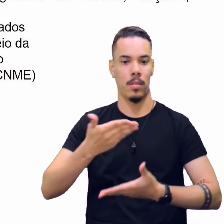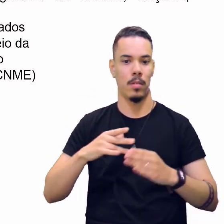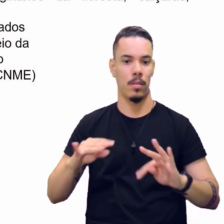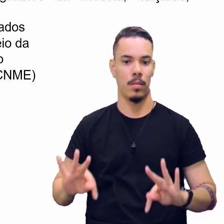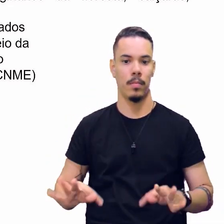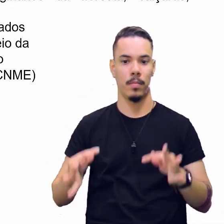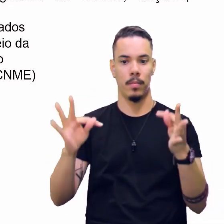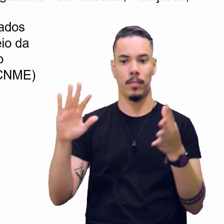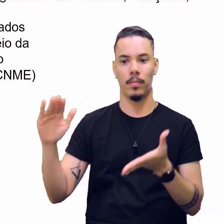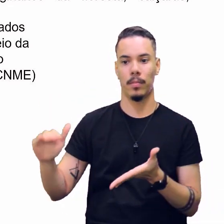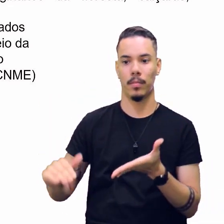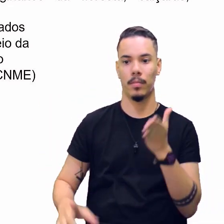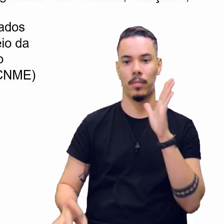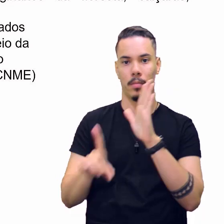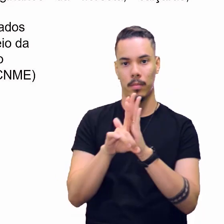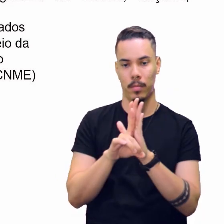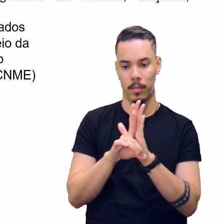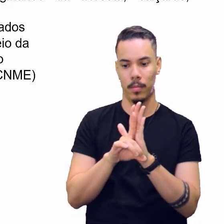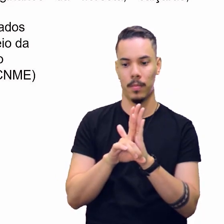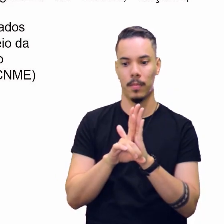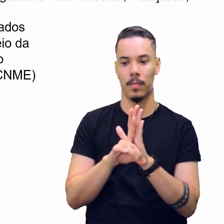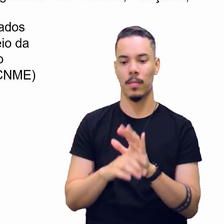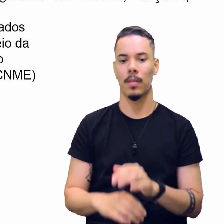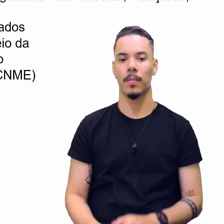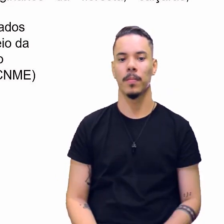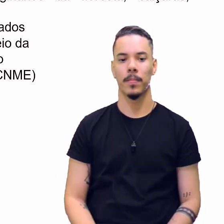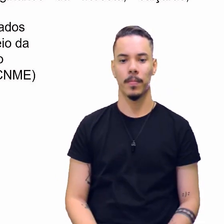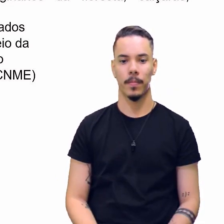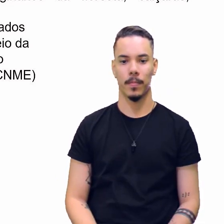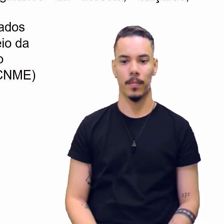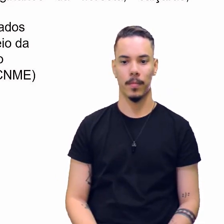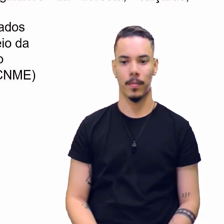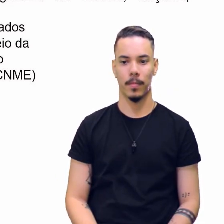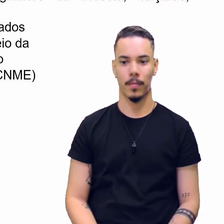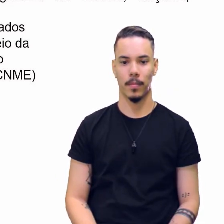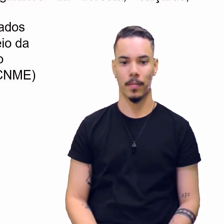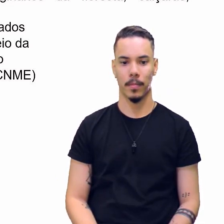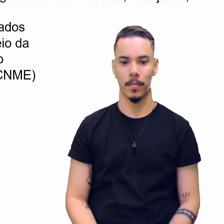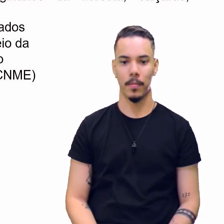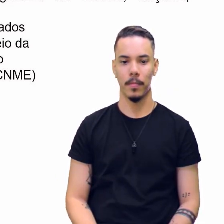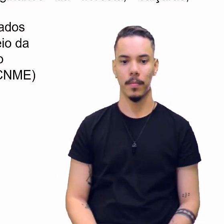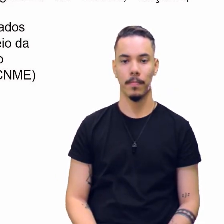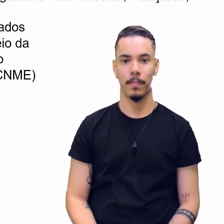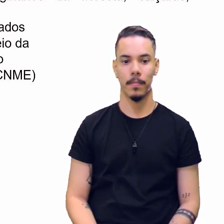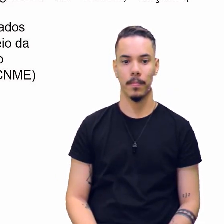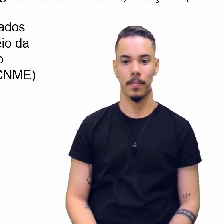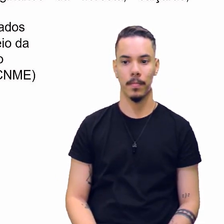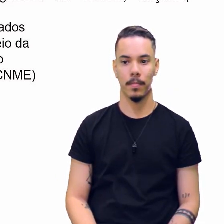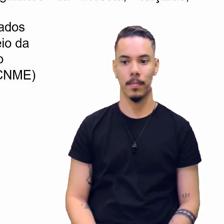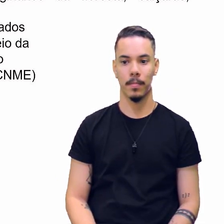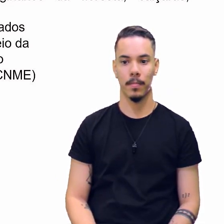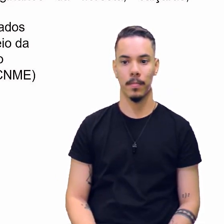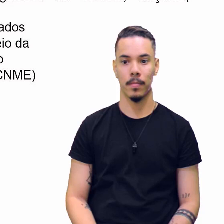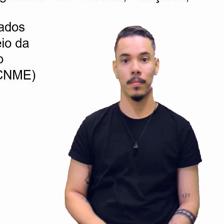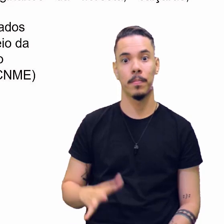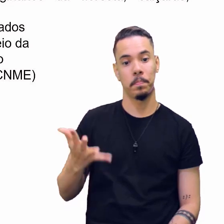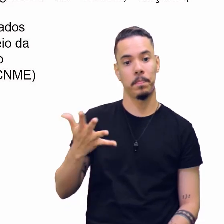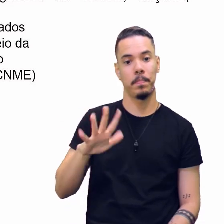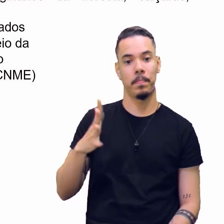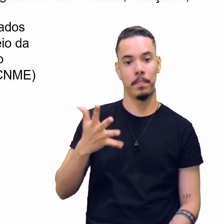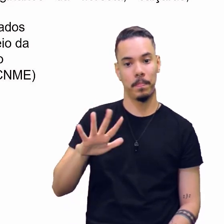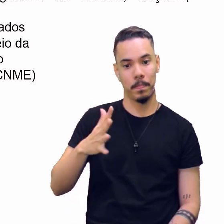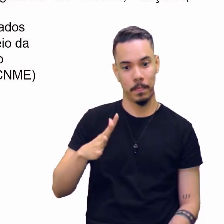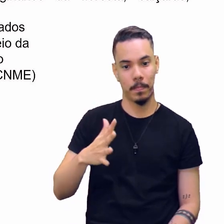tecnológica da Secretaria de Estado da Educação de Rondônia-Seduq. Rondônia. São